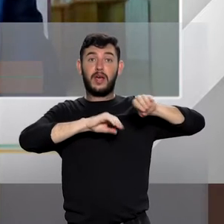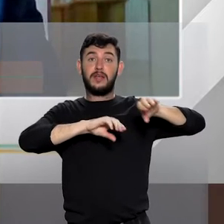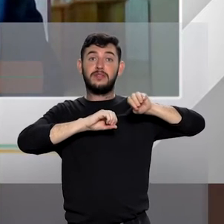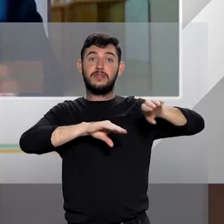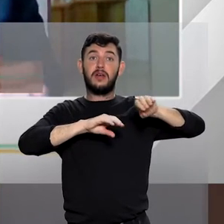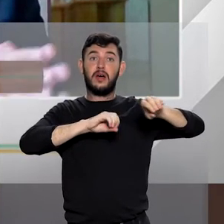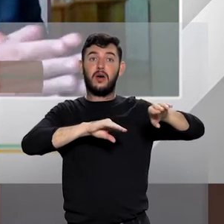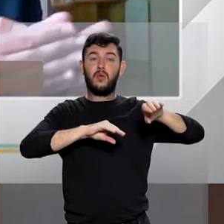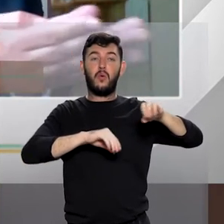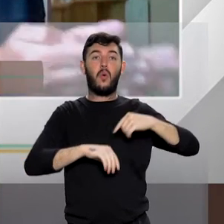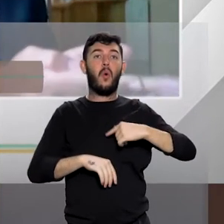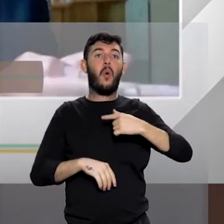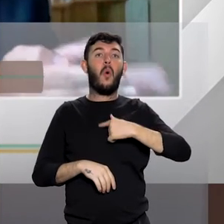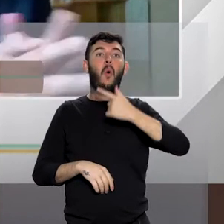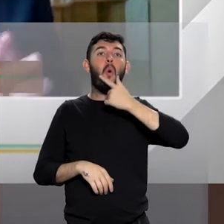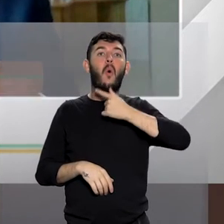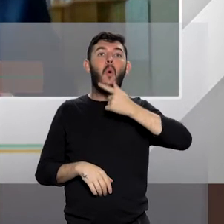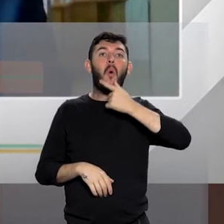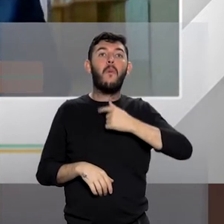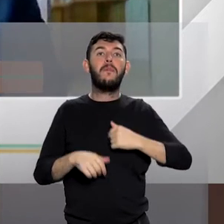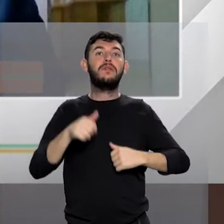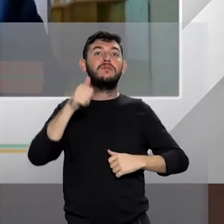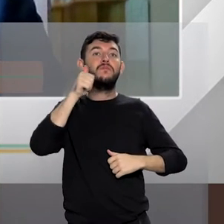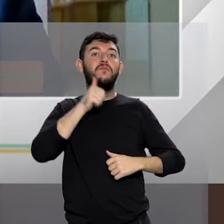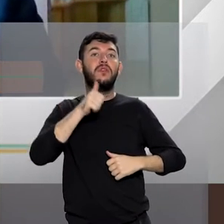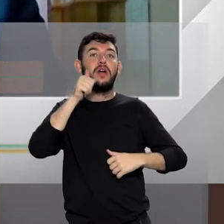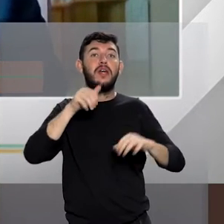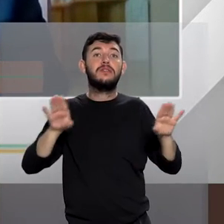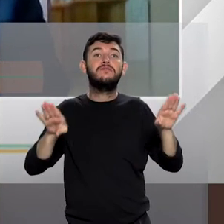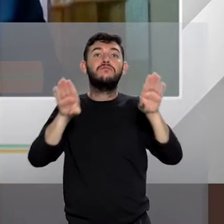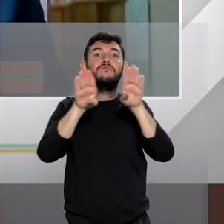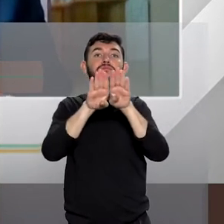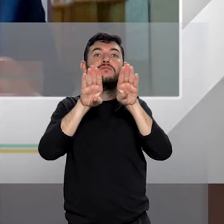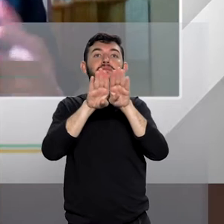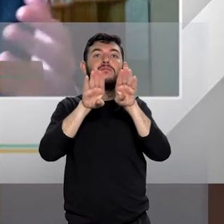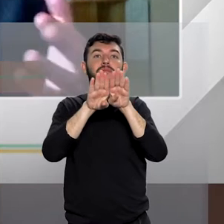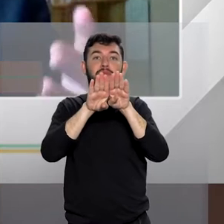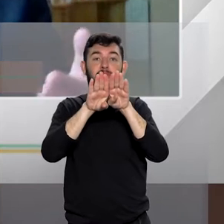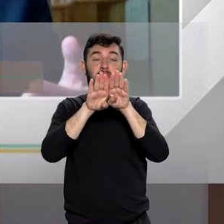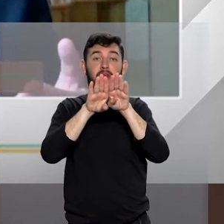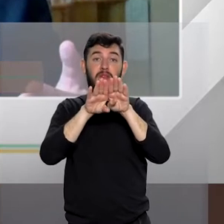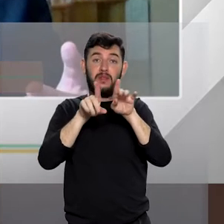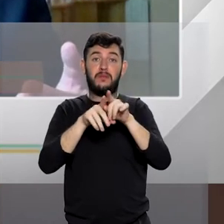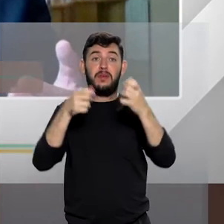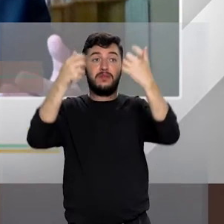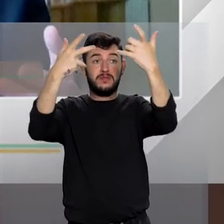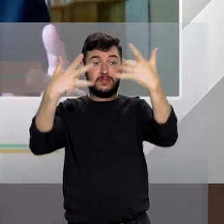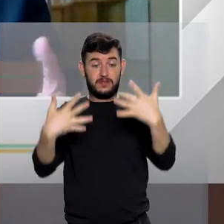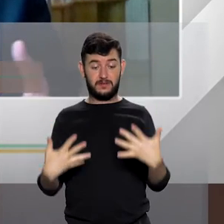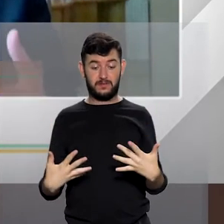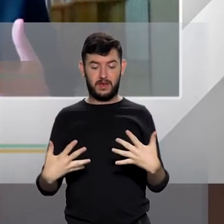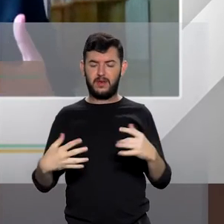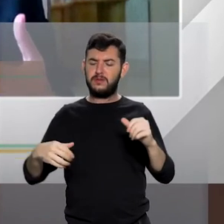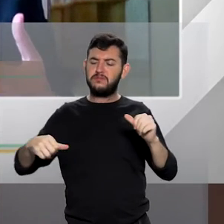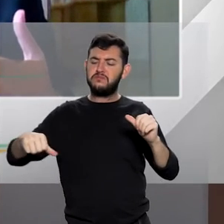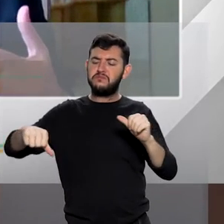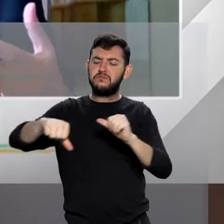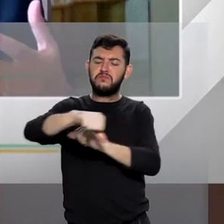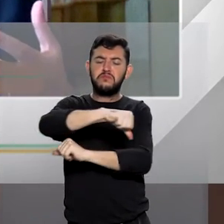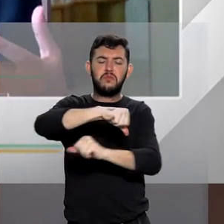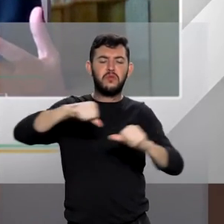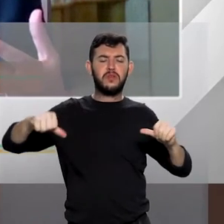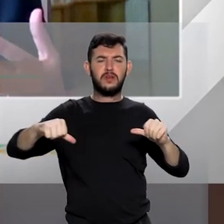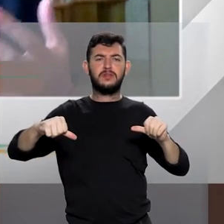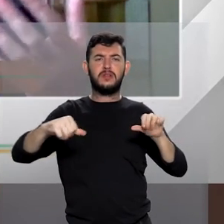entre homens e mulheres, sobre relações de respeito entre homens e mulheres. Fala, por exemplo, de uma mudança na comunicação